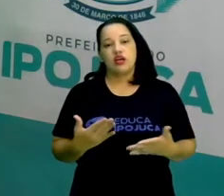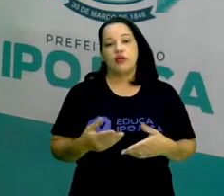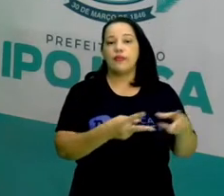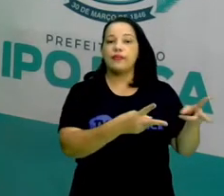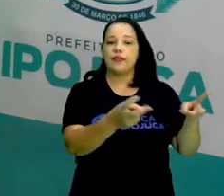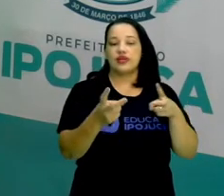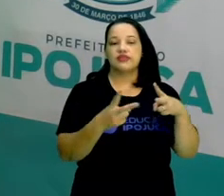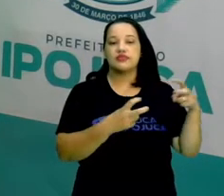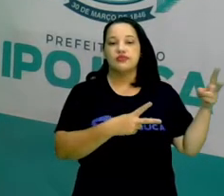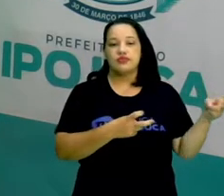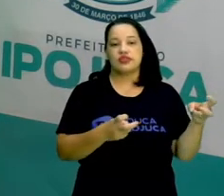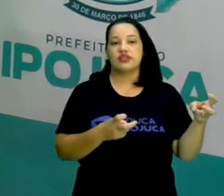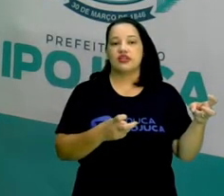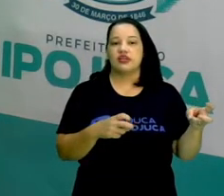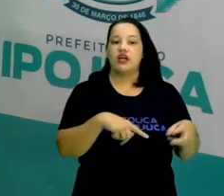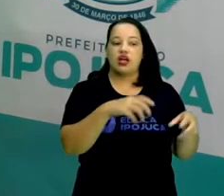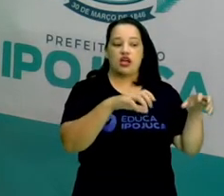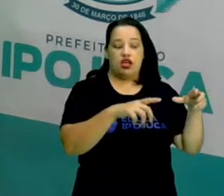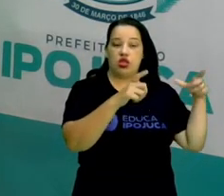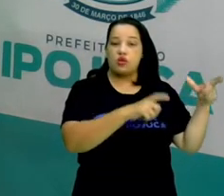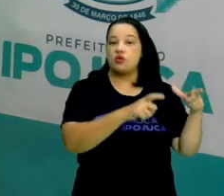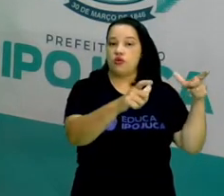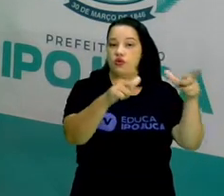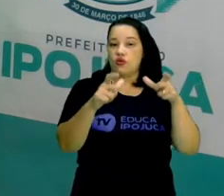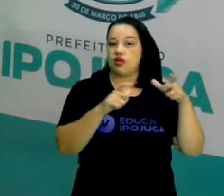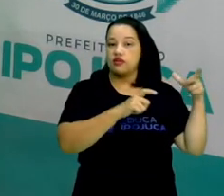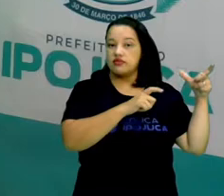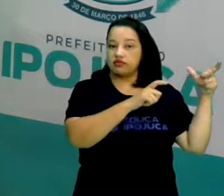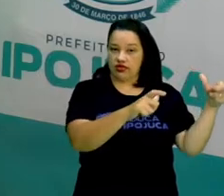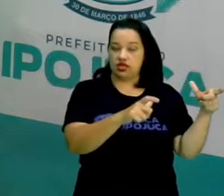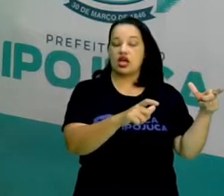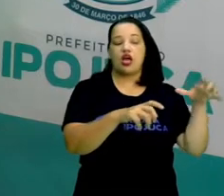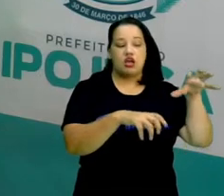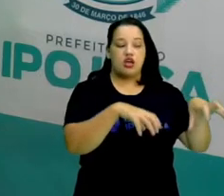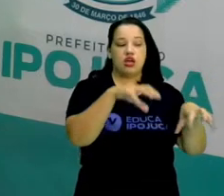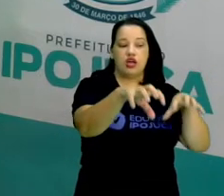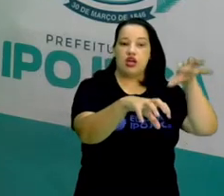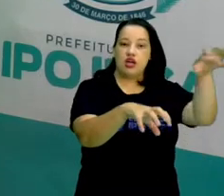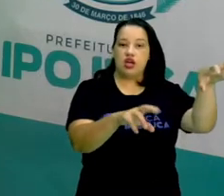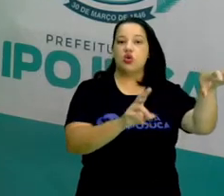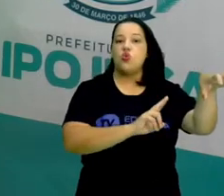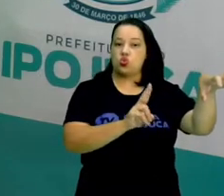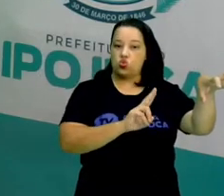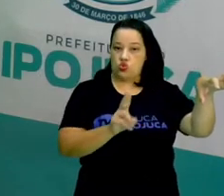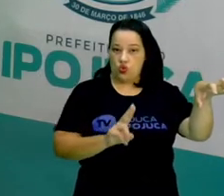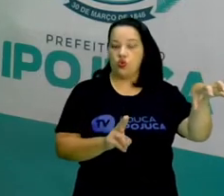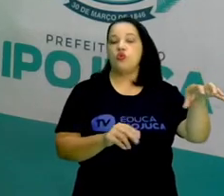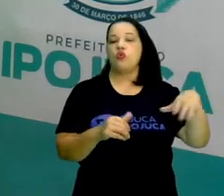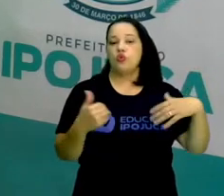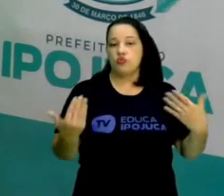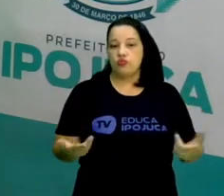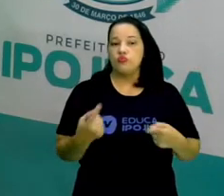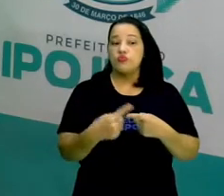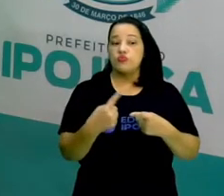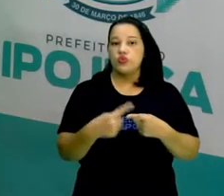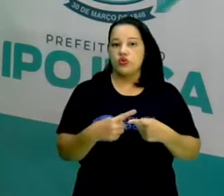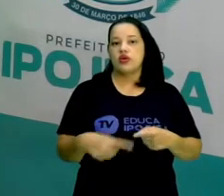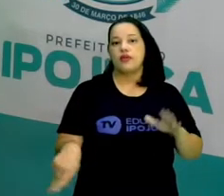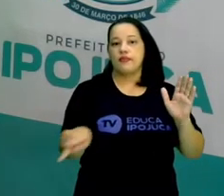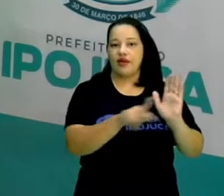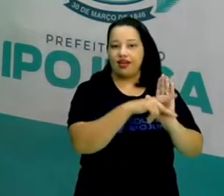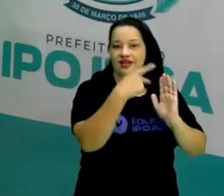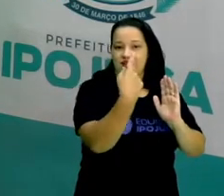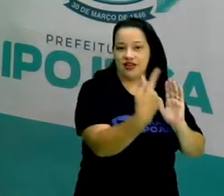perceber a localização desses distritos e o nome deles é porque faz parte, além da nossa cidade,